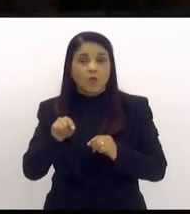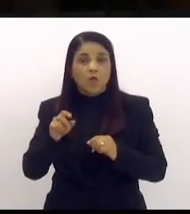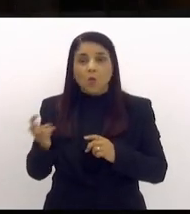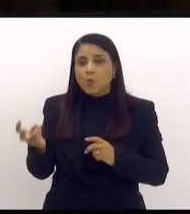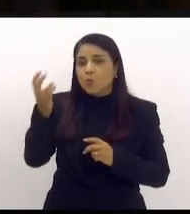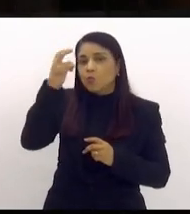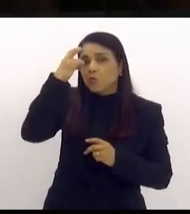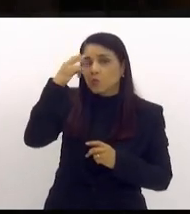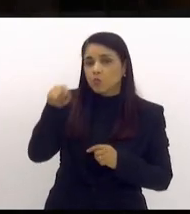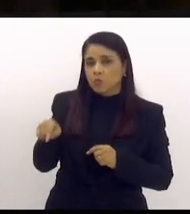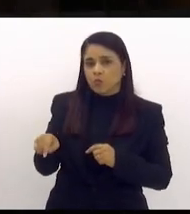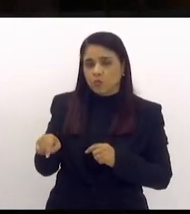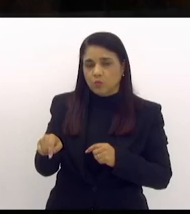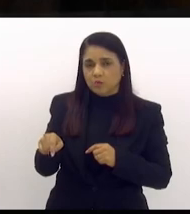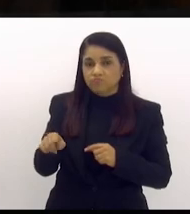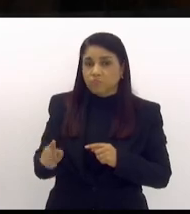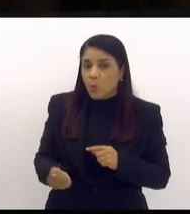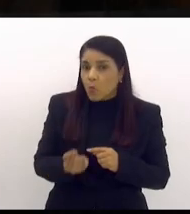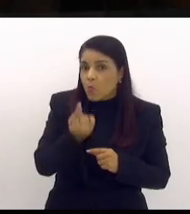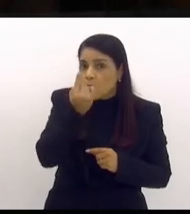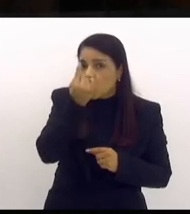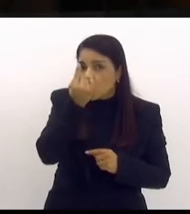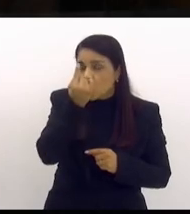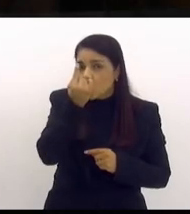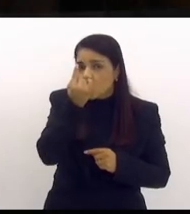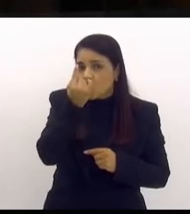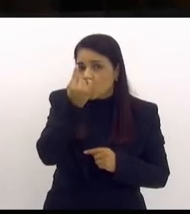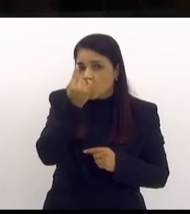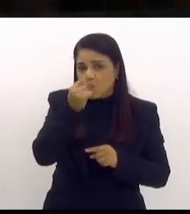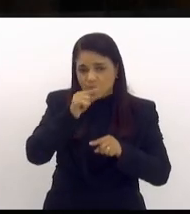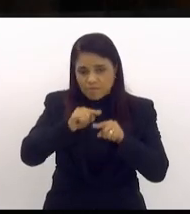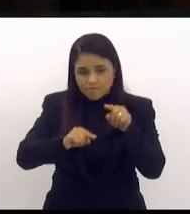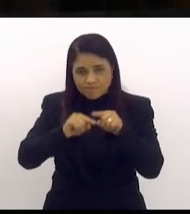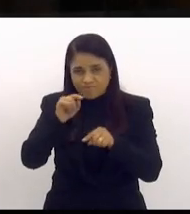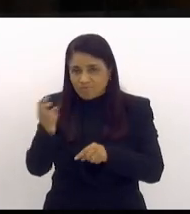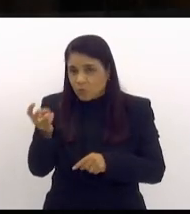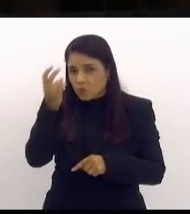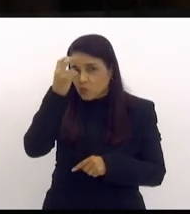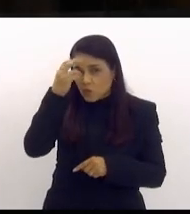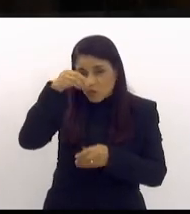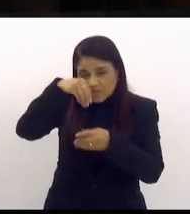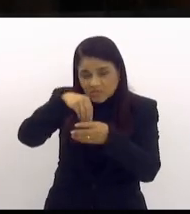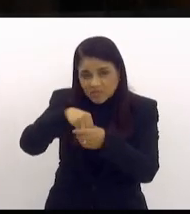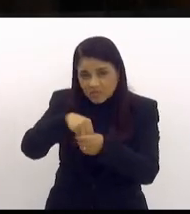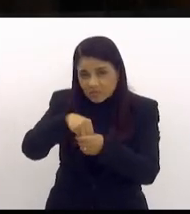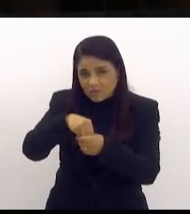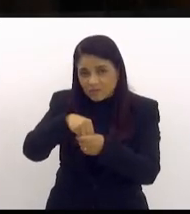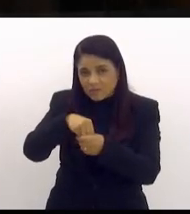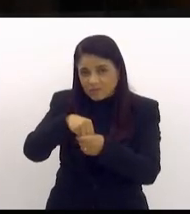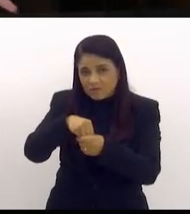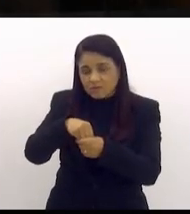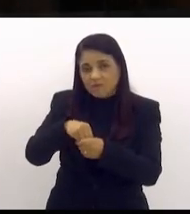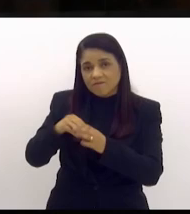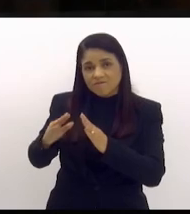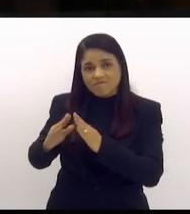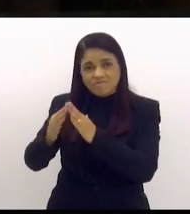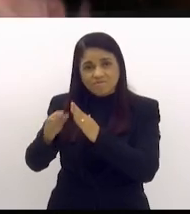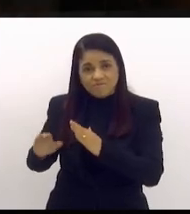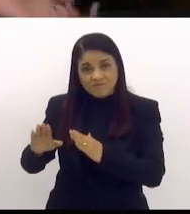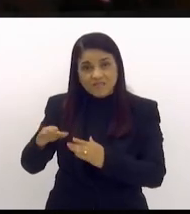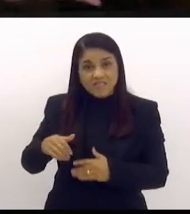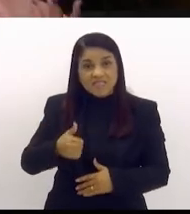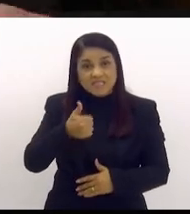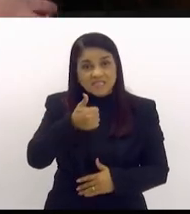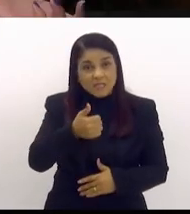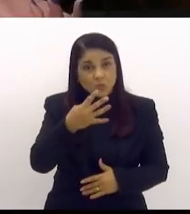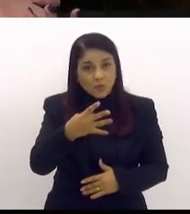cultura. hoje só temos um equipamento cultural dentro de uma favela que tem 140